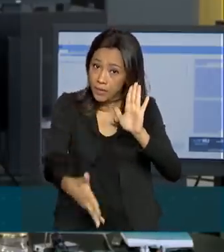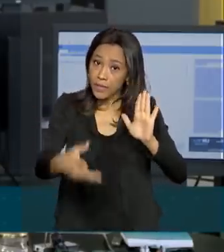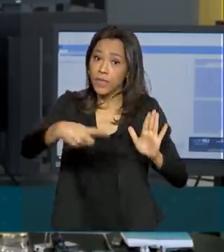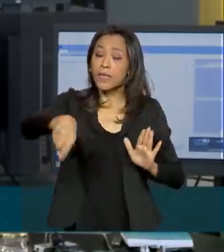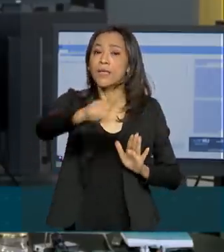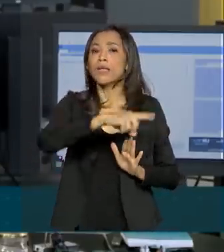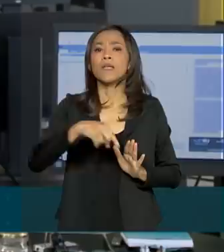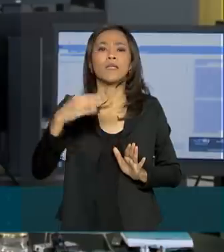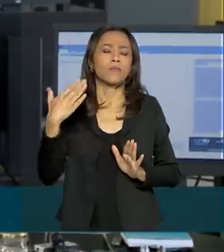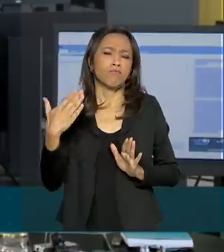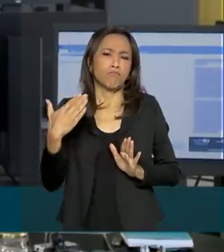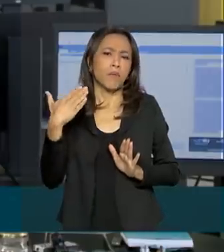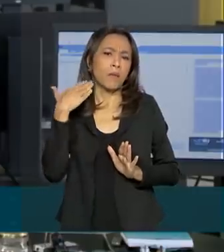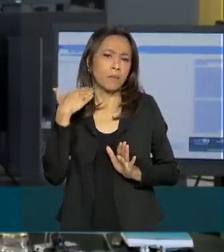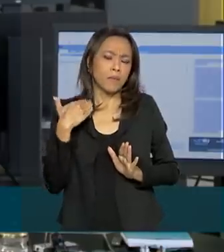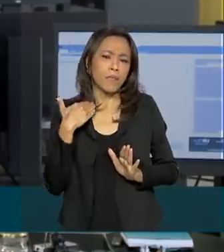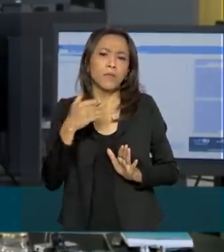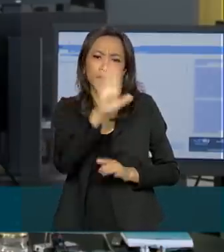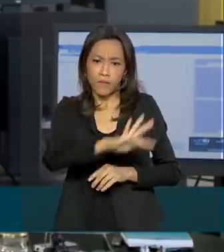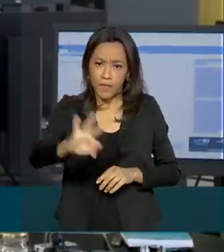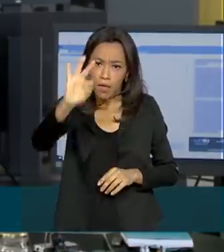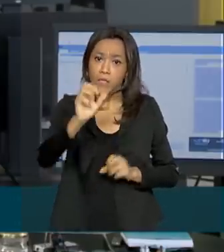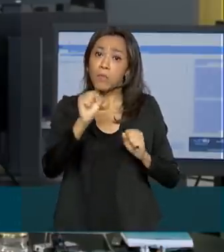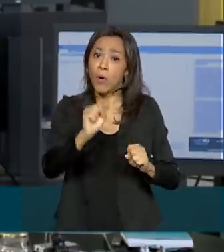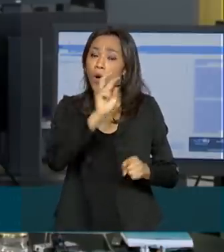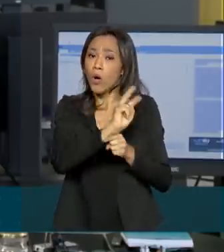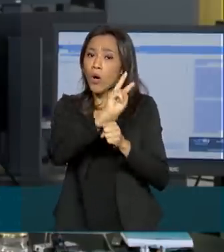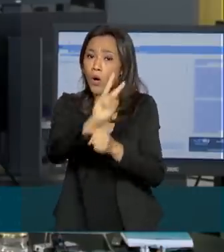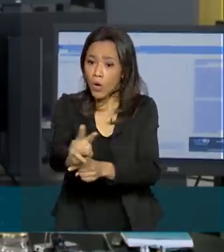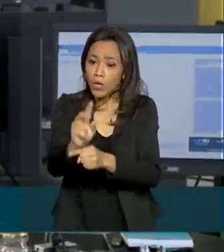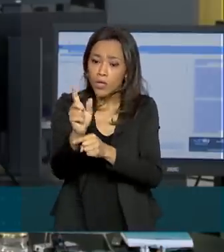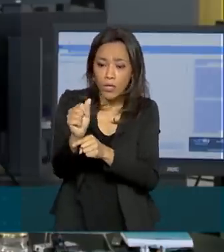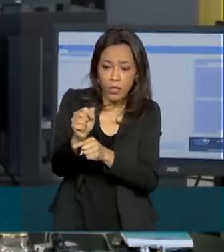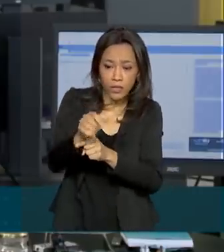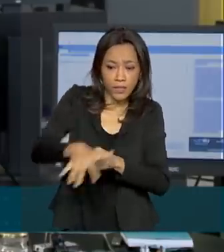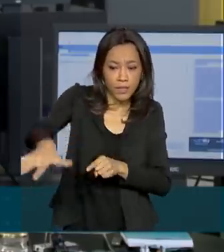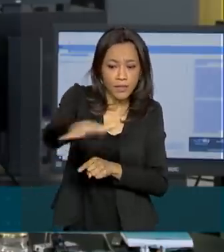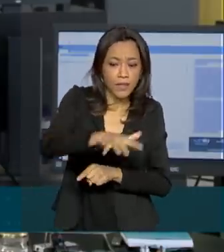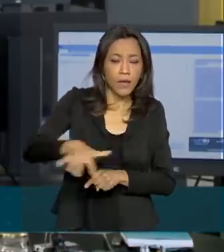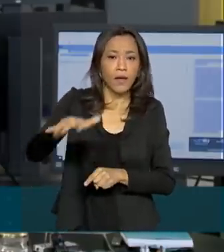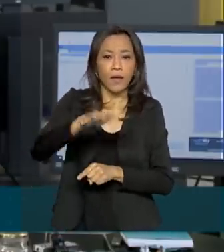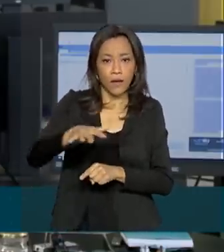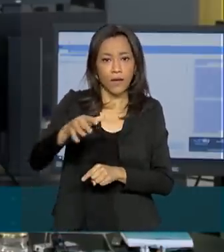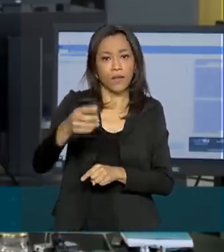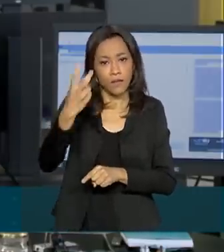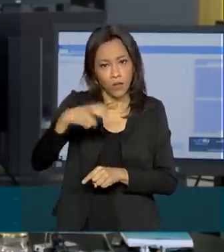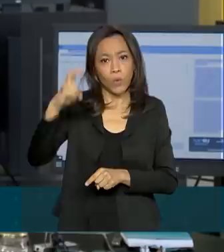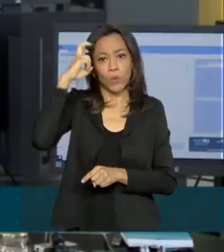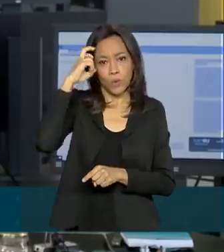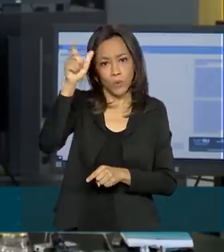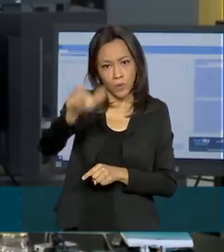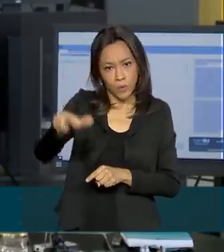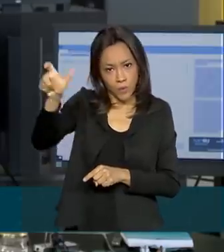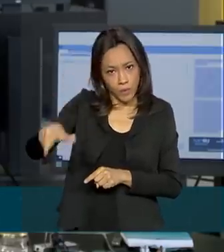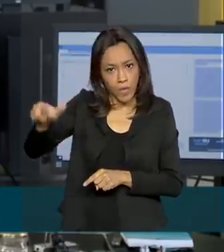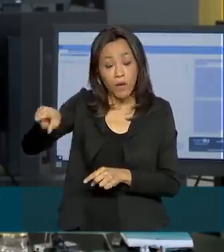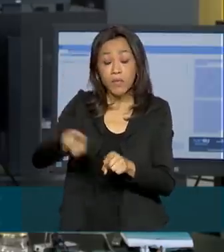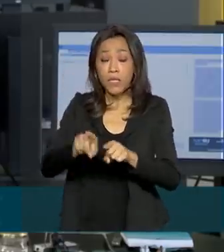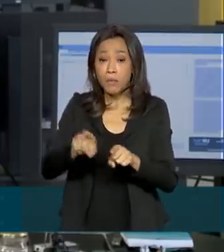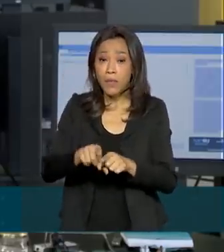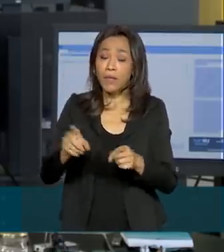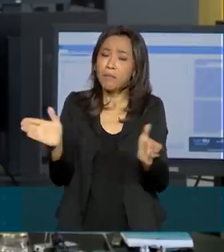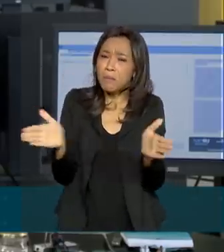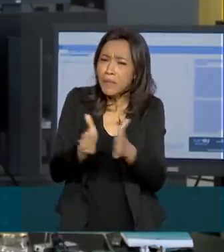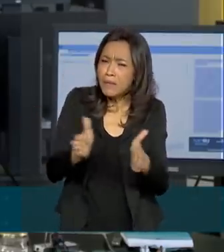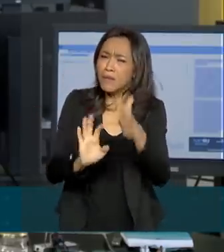federais podem disponibilizar linhas de crédito para trabalhadores do setor cultural e para micro e pequenas empresas da